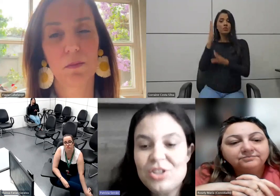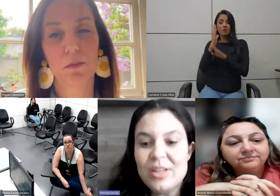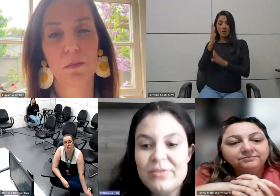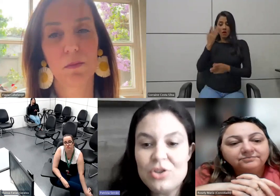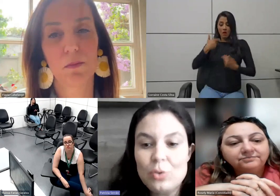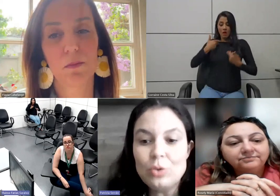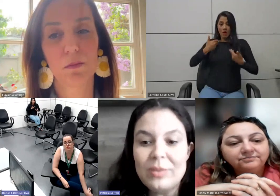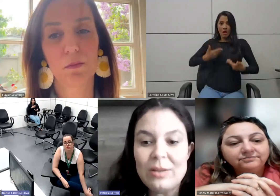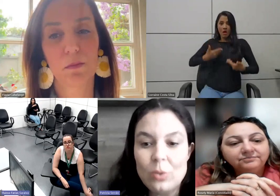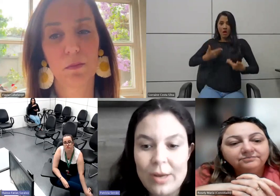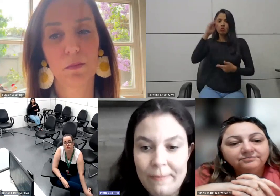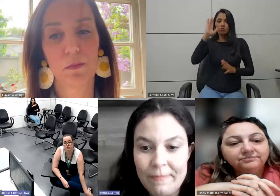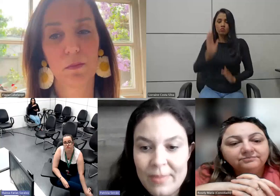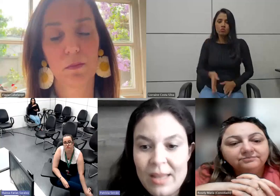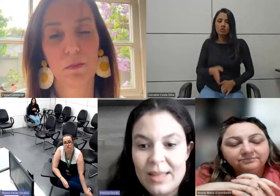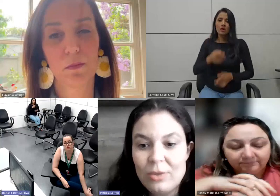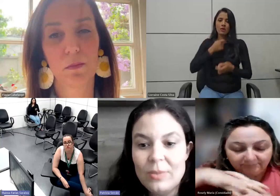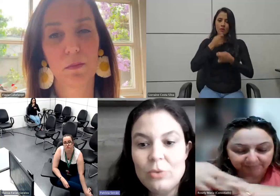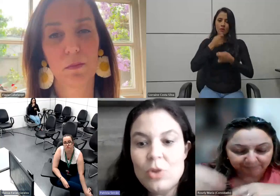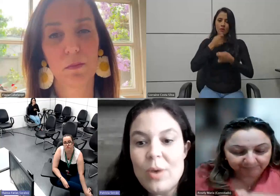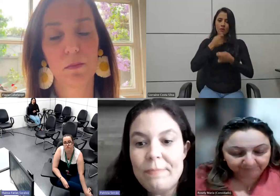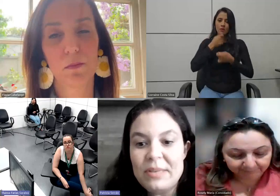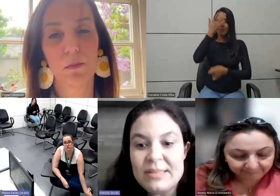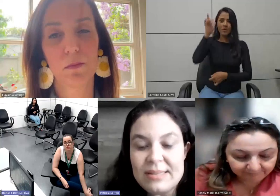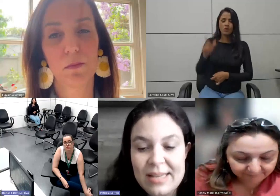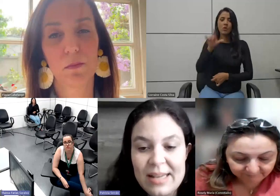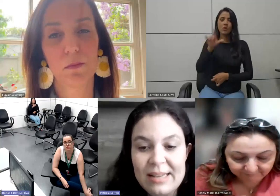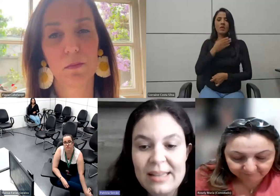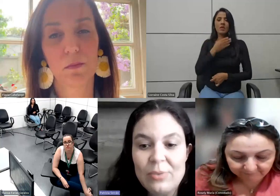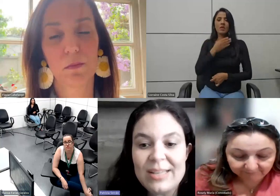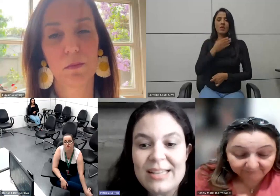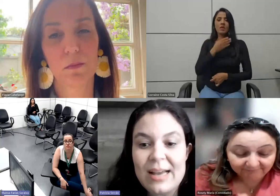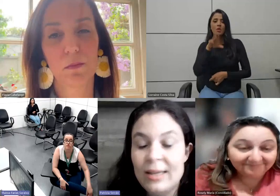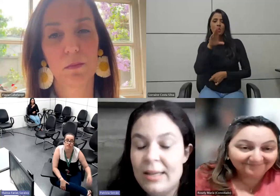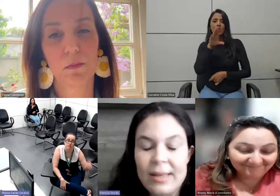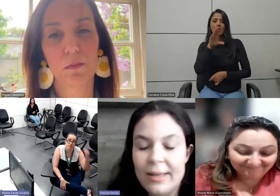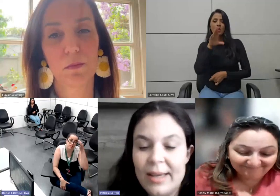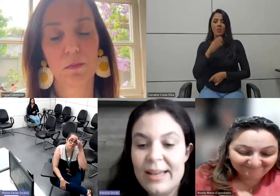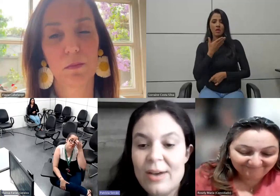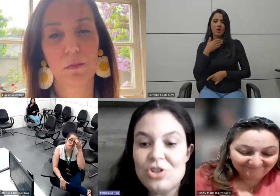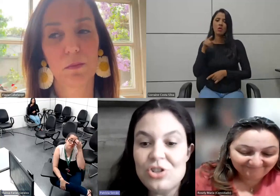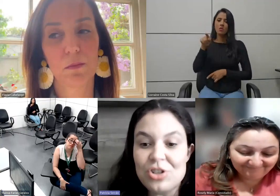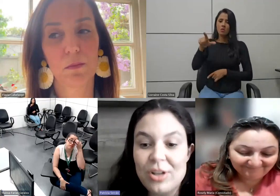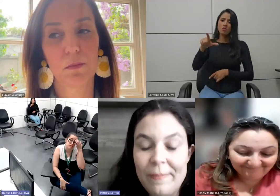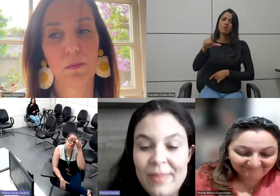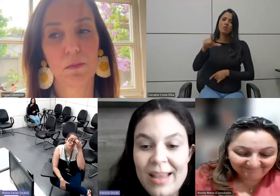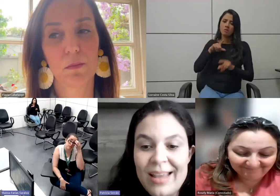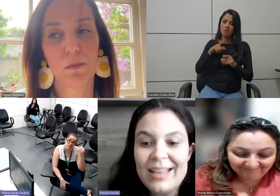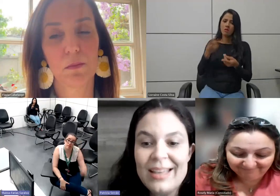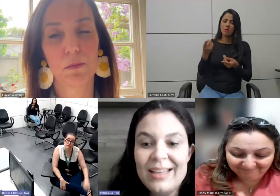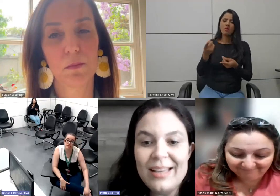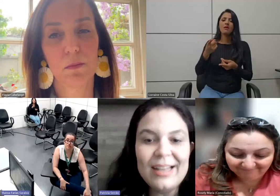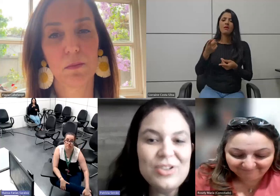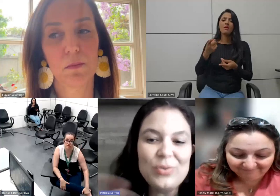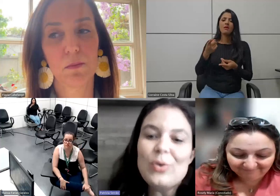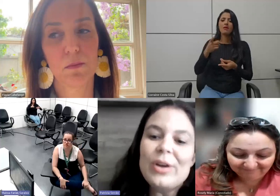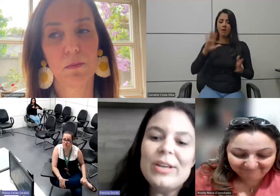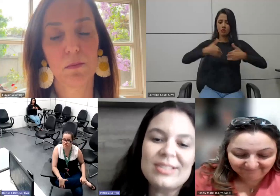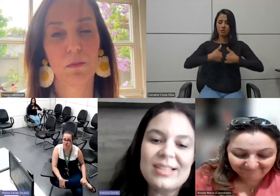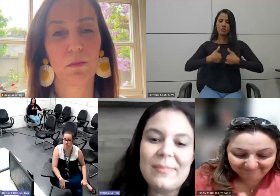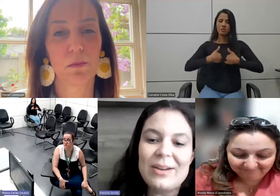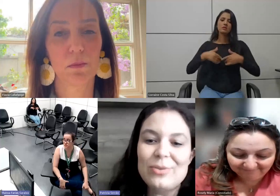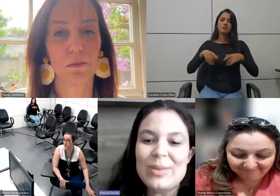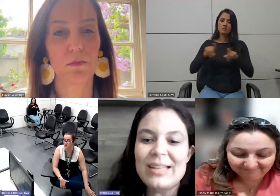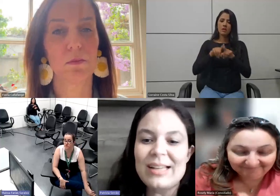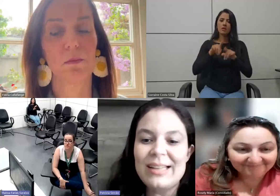e a gente entrevistou um dublador, que é dublador do One Piece, que ele tem doença, ele é autista e ele